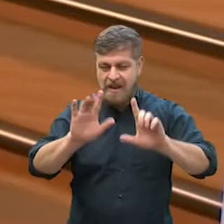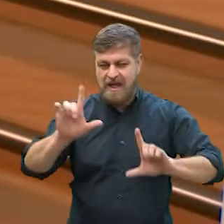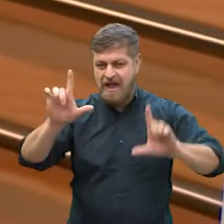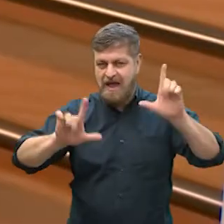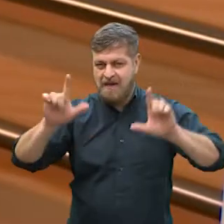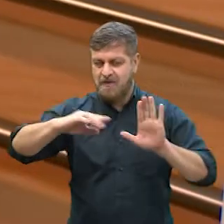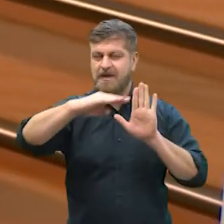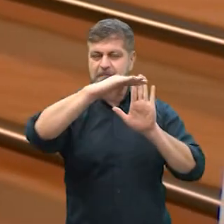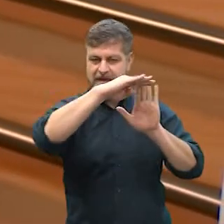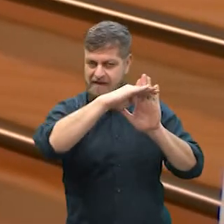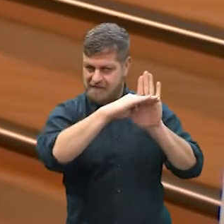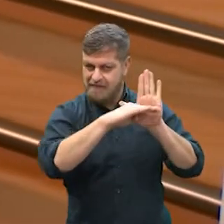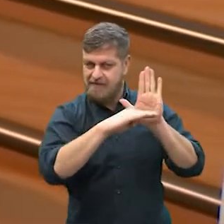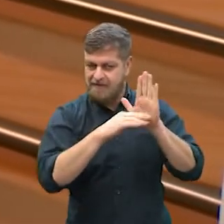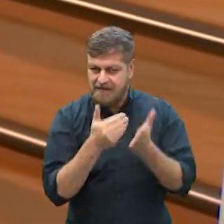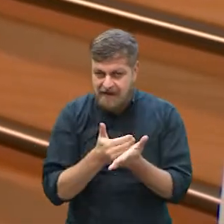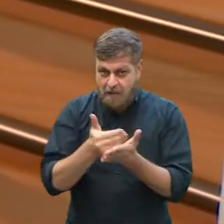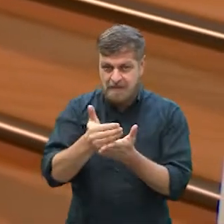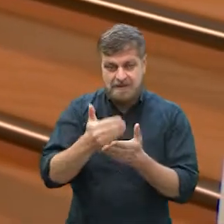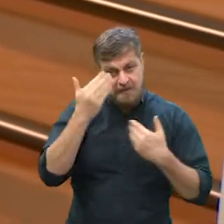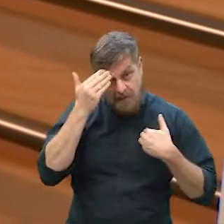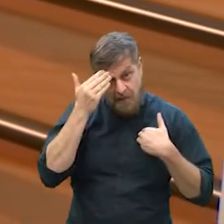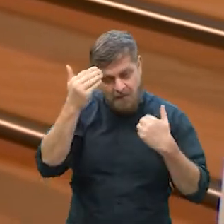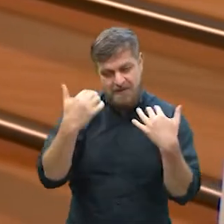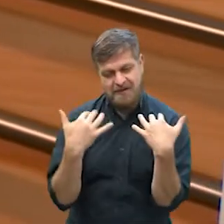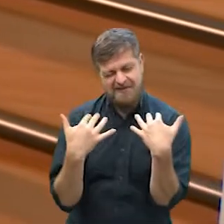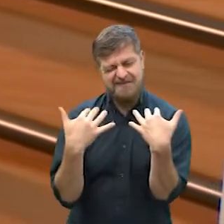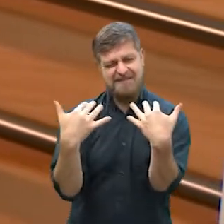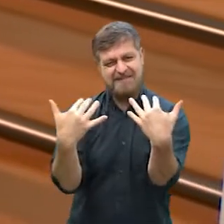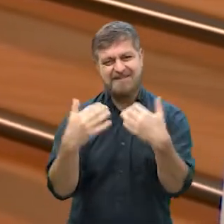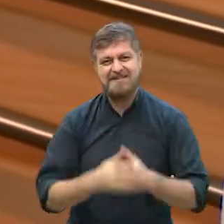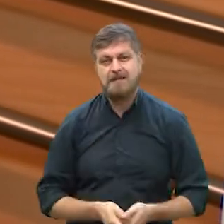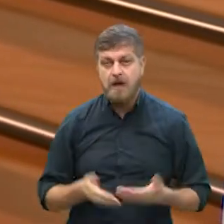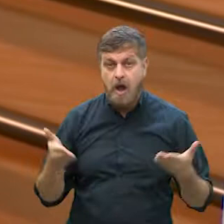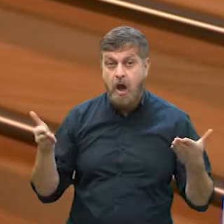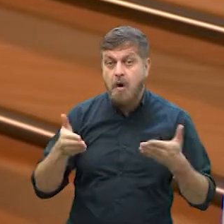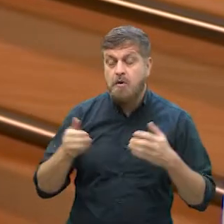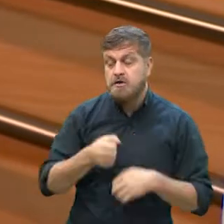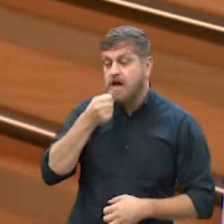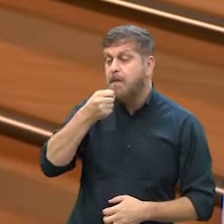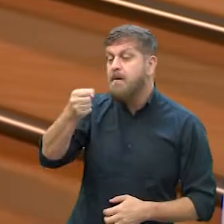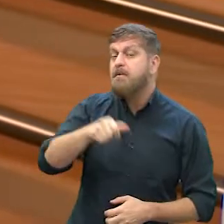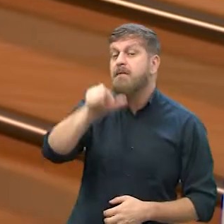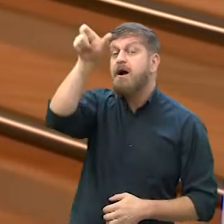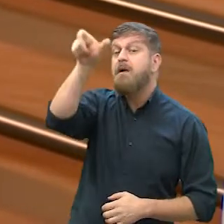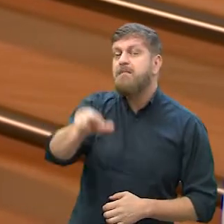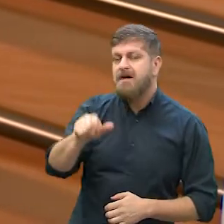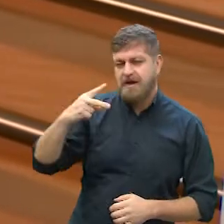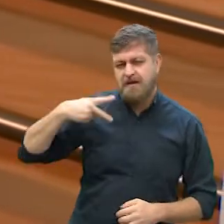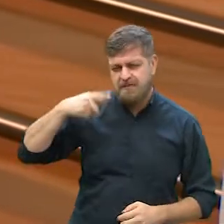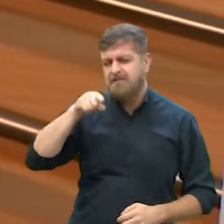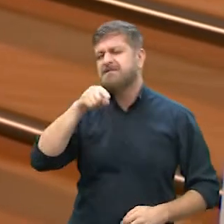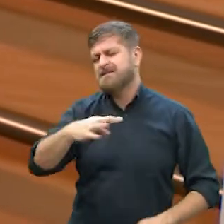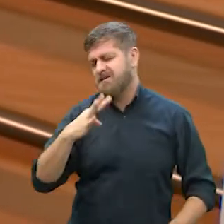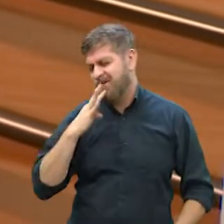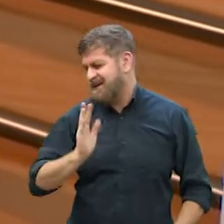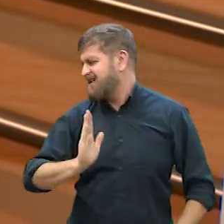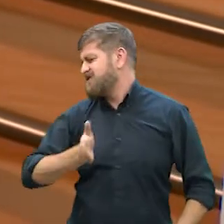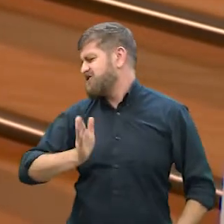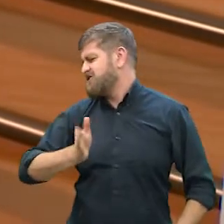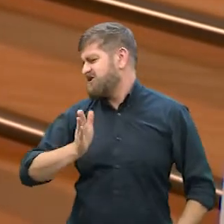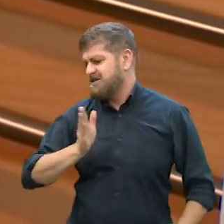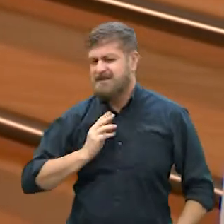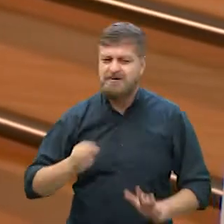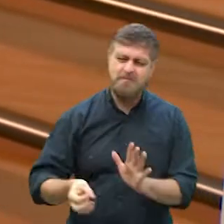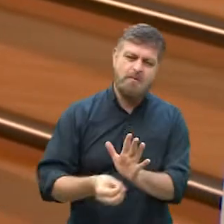Olá, mais um Em Pauta começando. Você de casa, muito obrigada pela companhia. Hoje o nosso entrevistado é um vereador que você de casa